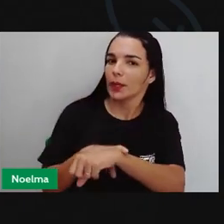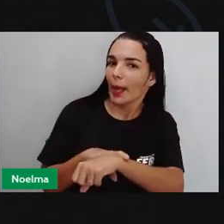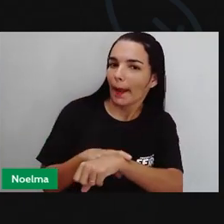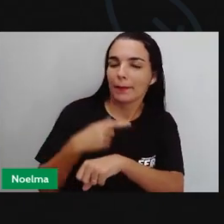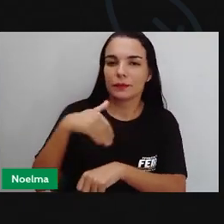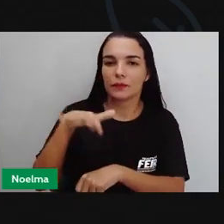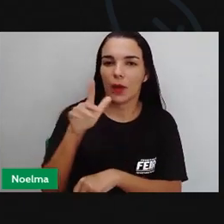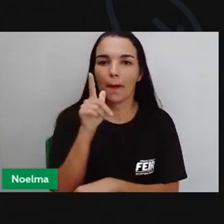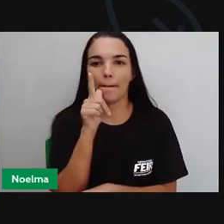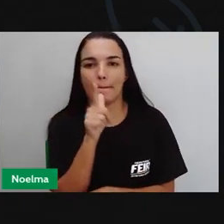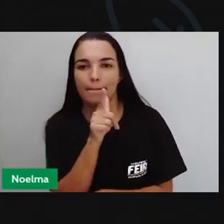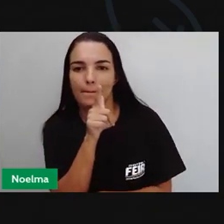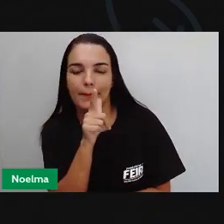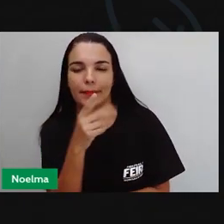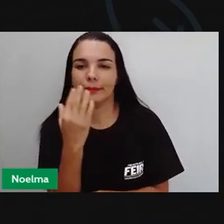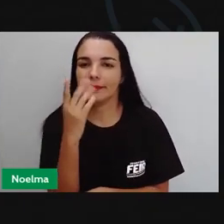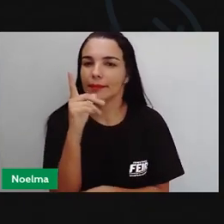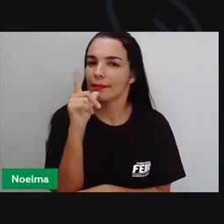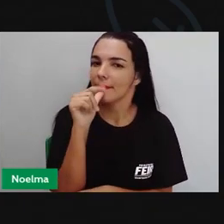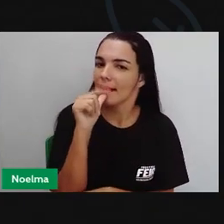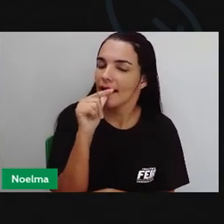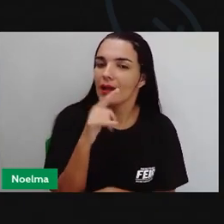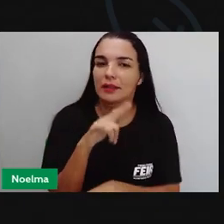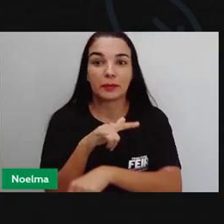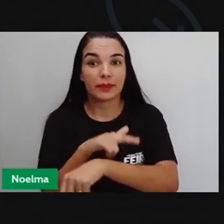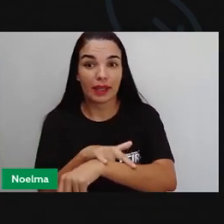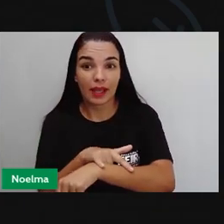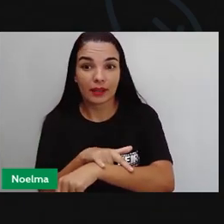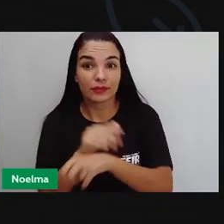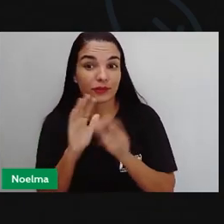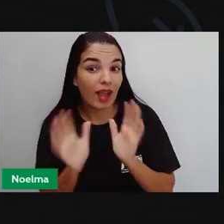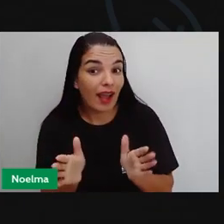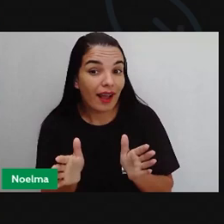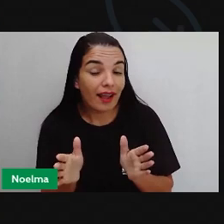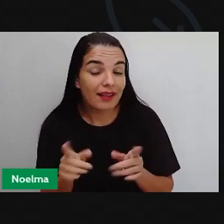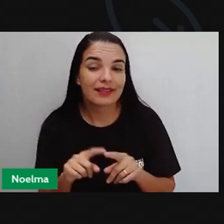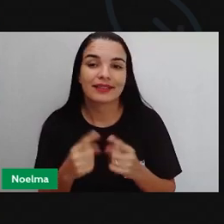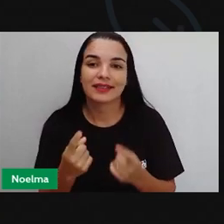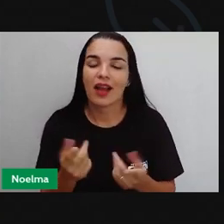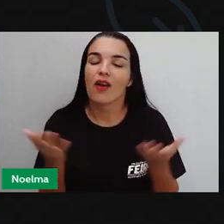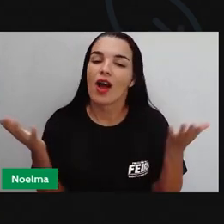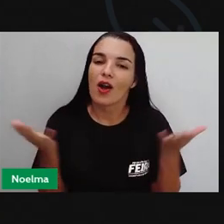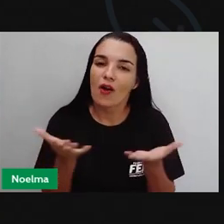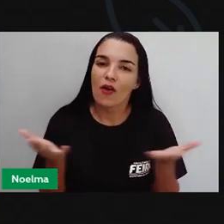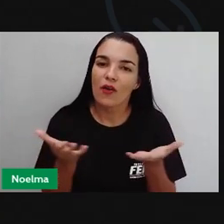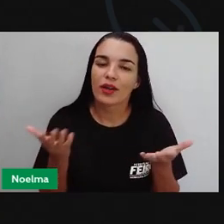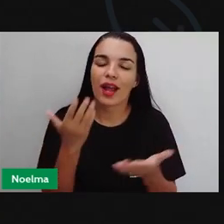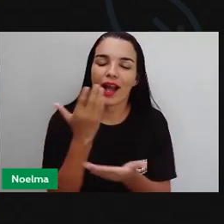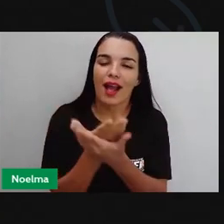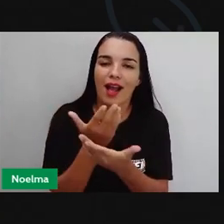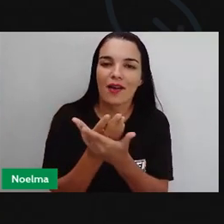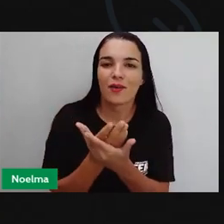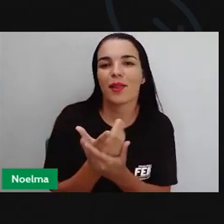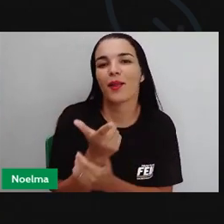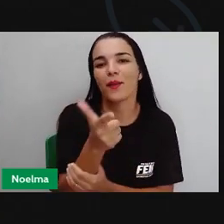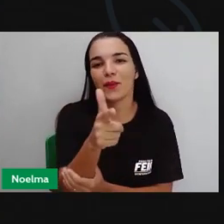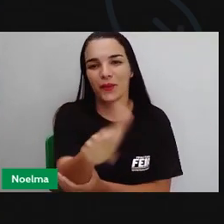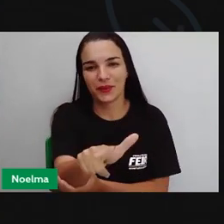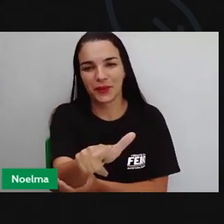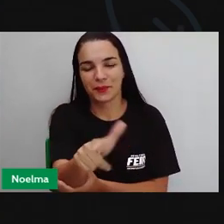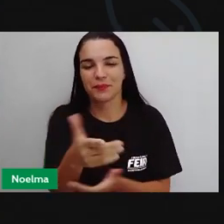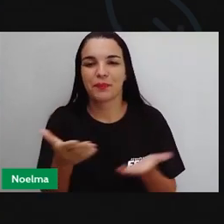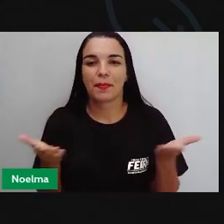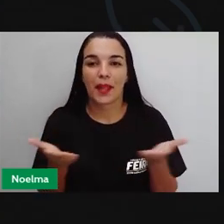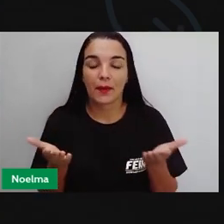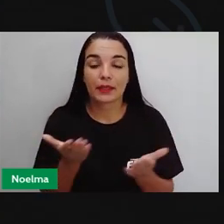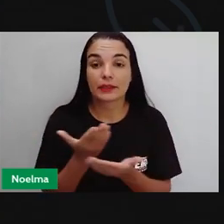banheiro, tomar água, fazer um lanchinho? Espero que sim, porque a gente vem com mais uma aula. Nós